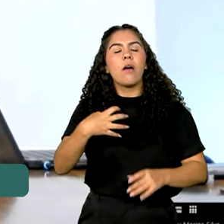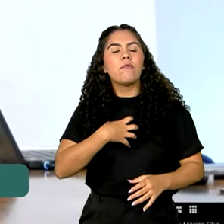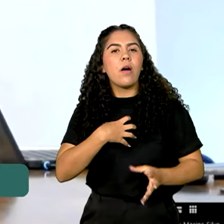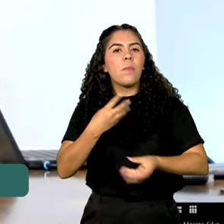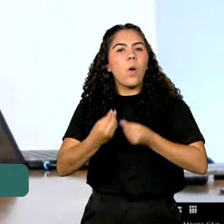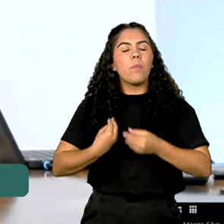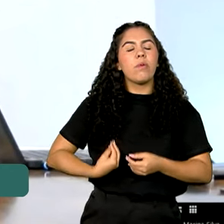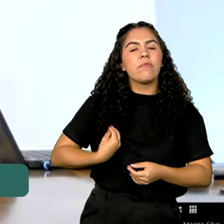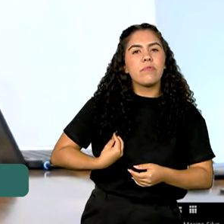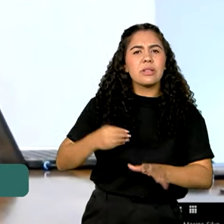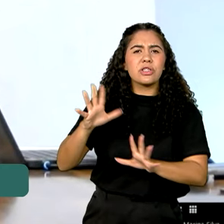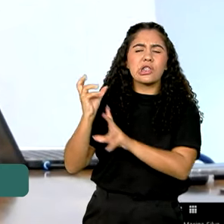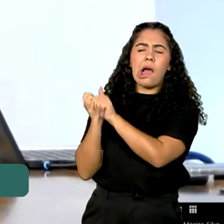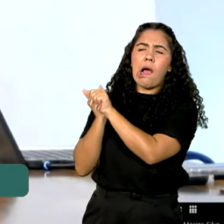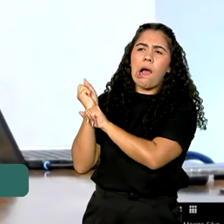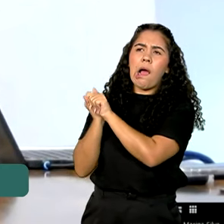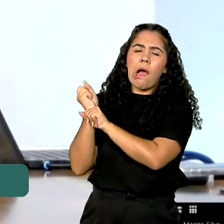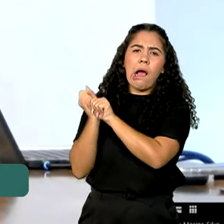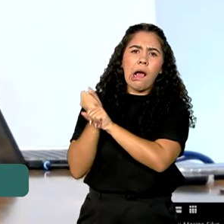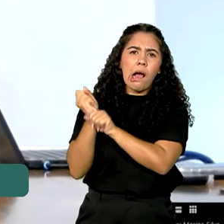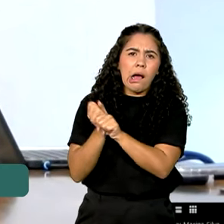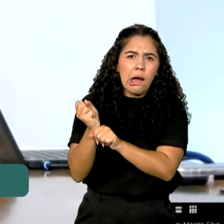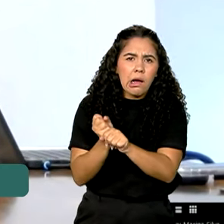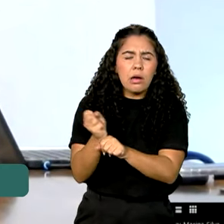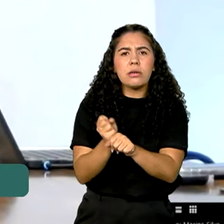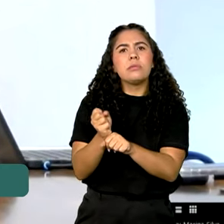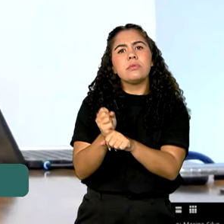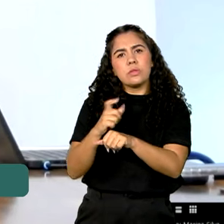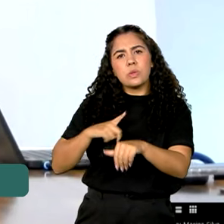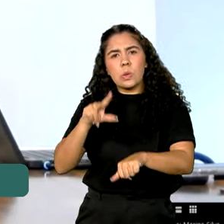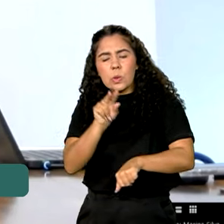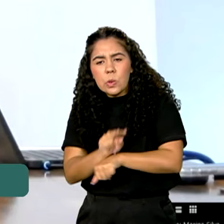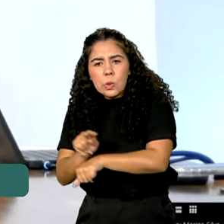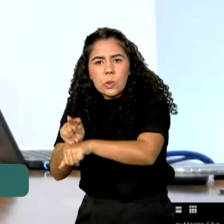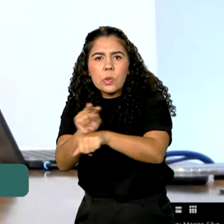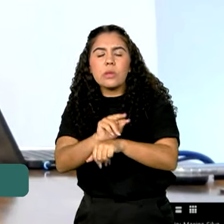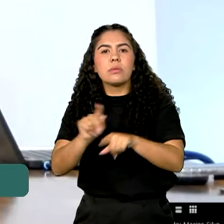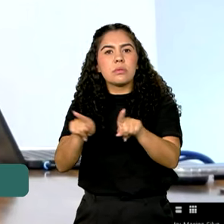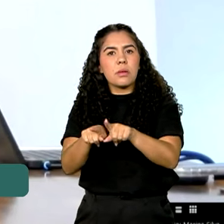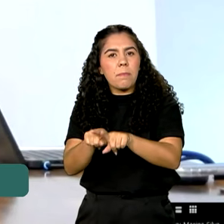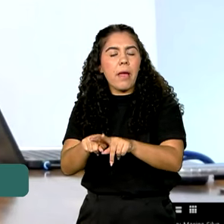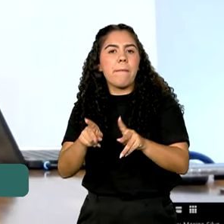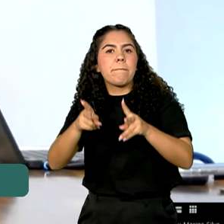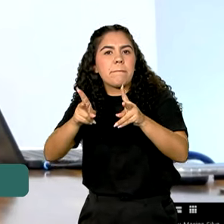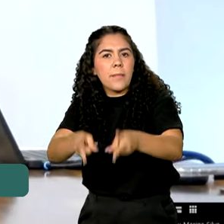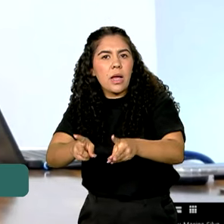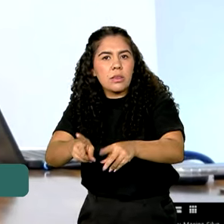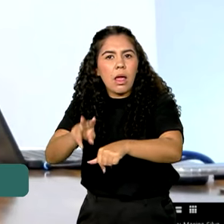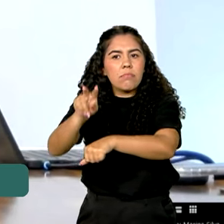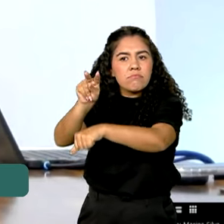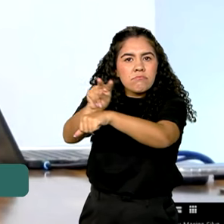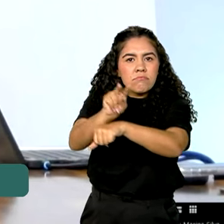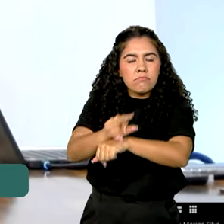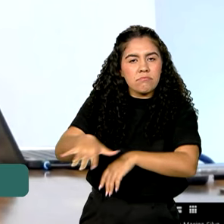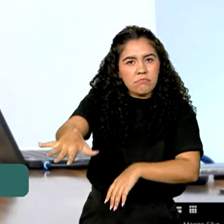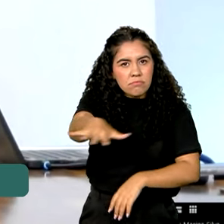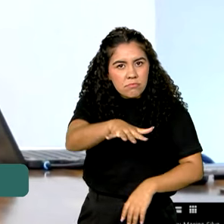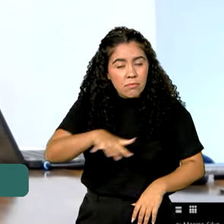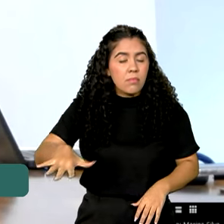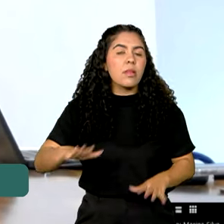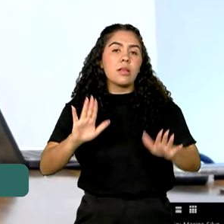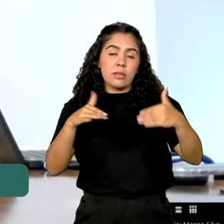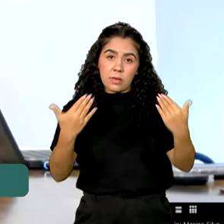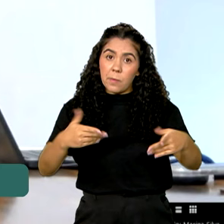milhares de anos manejam esses recursos e mantém eles altamente preservados. Ou seja,